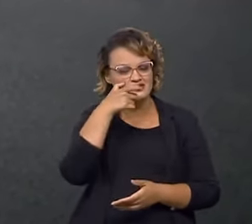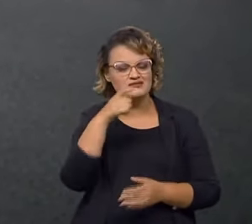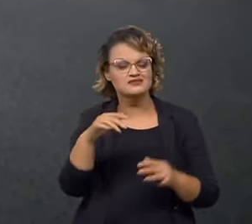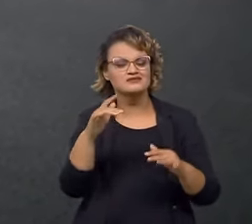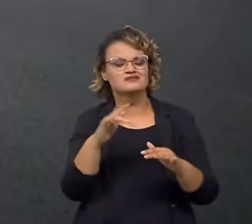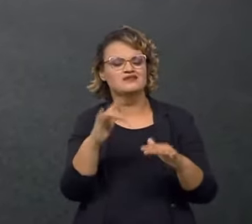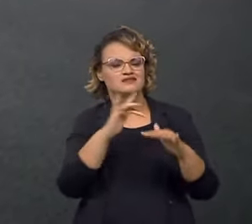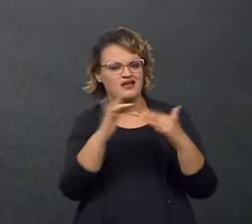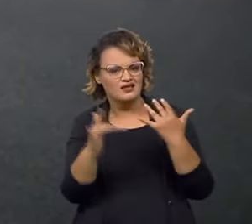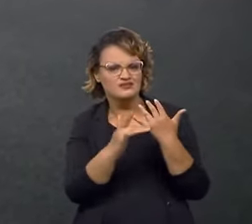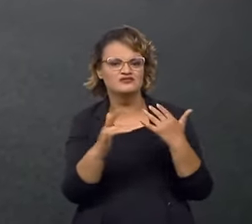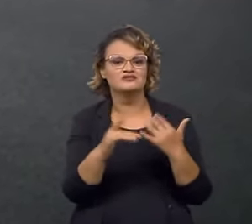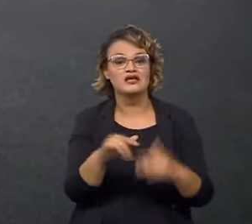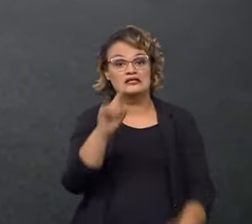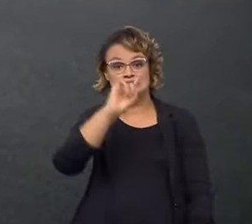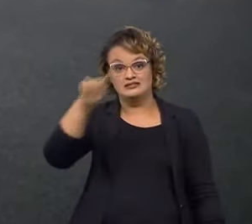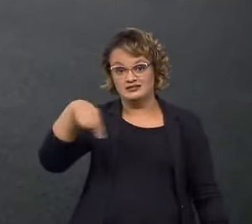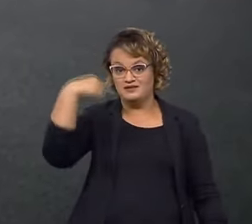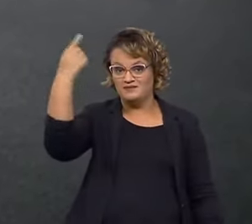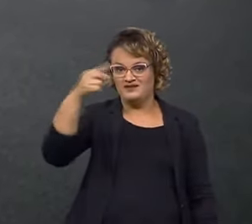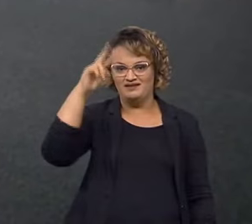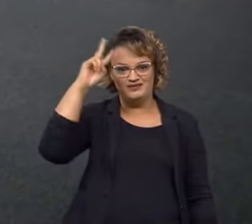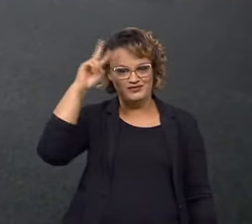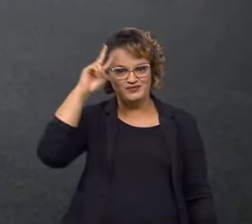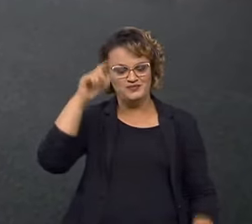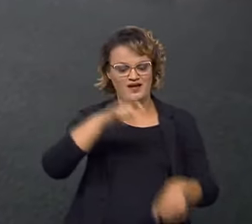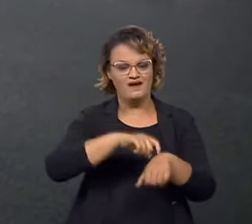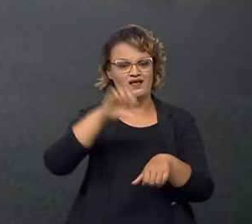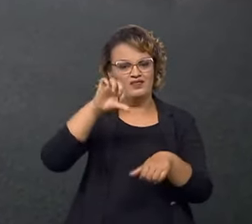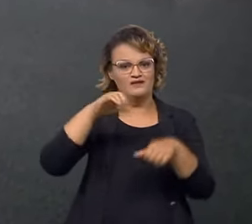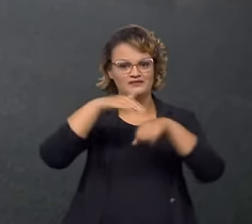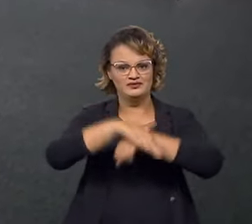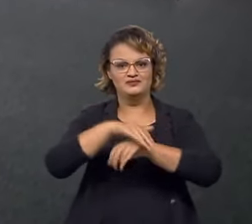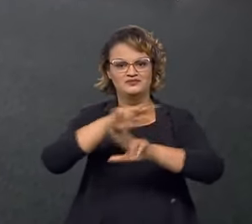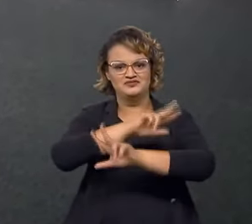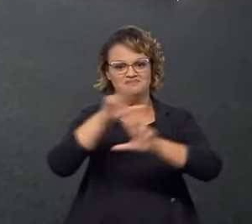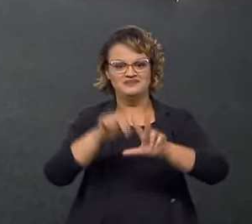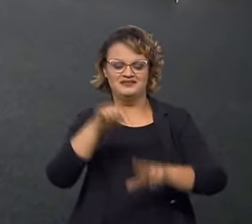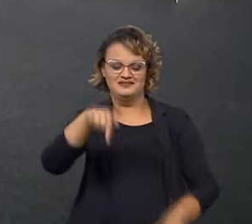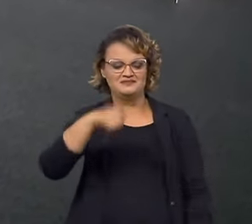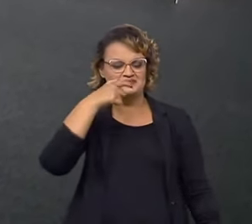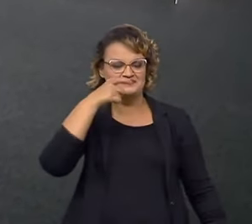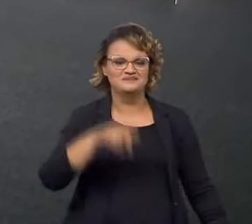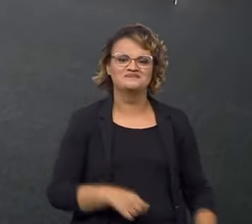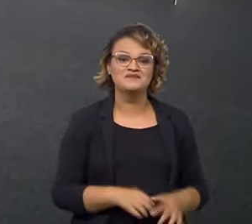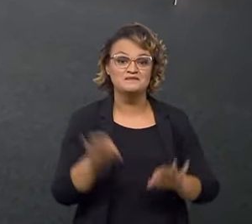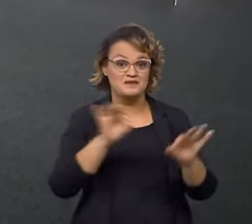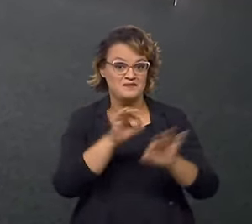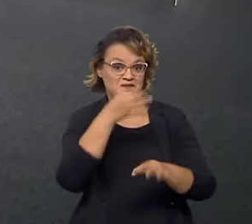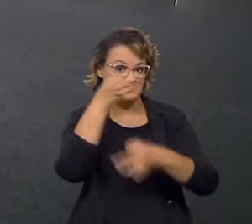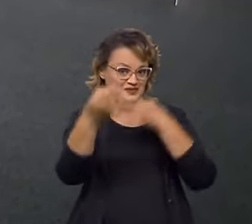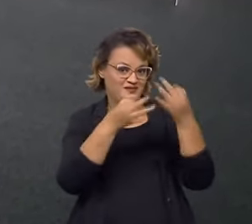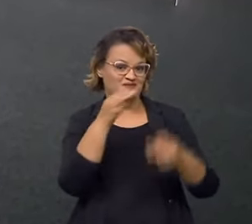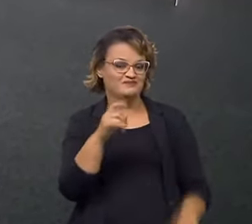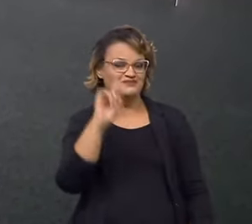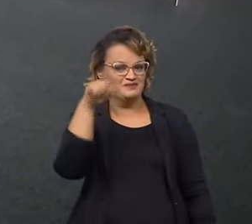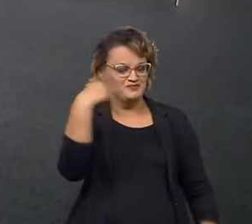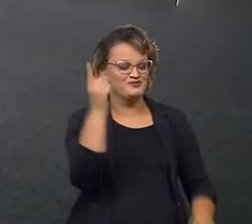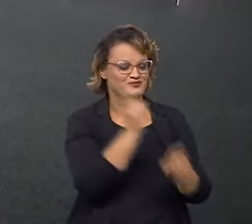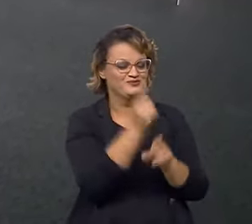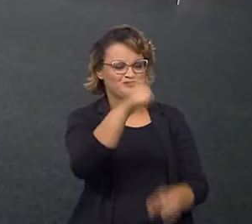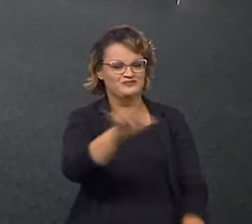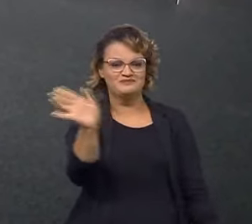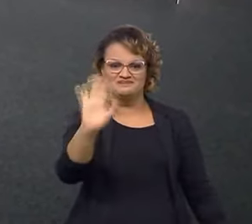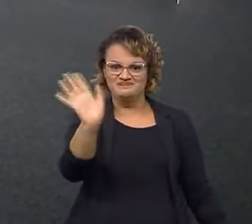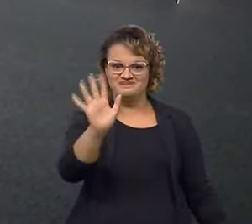redes do programa. Estaremos de volta, sem falta, segunda-feira que vem, sempre às nove da noite. Prepare seus argumentos, porque semana que vem